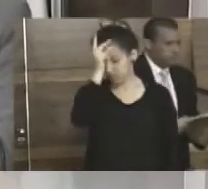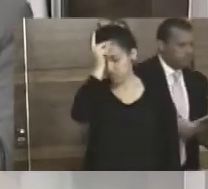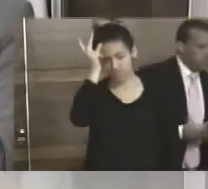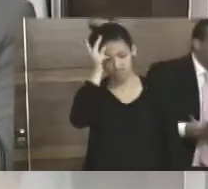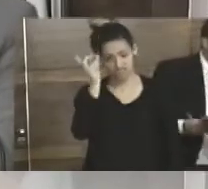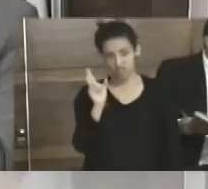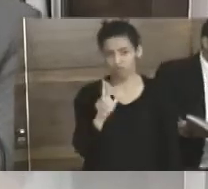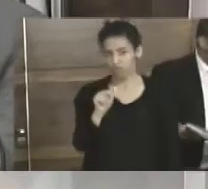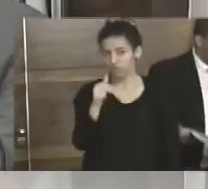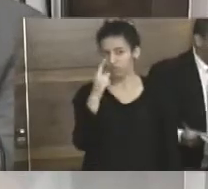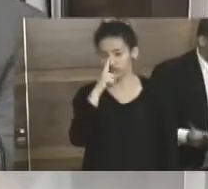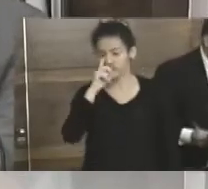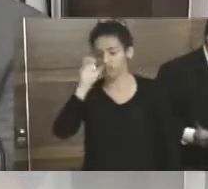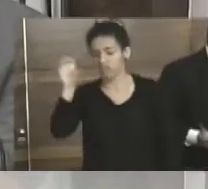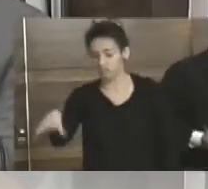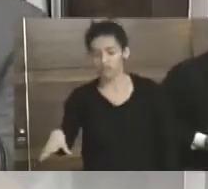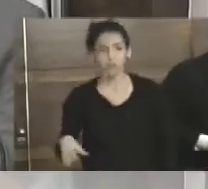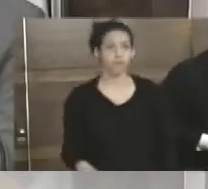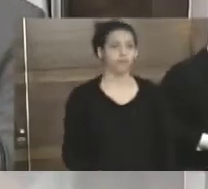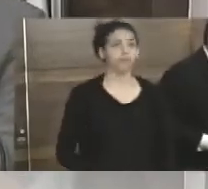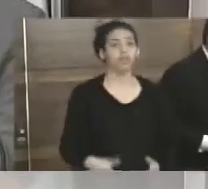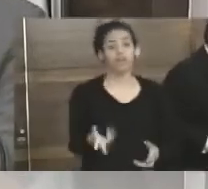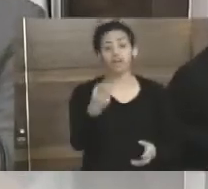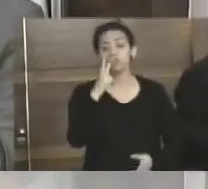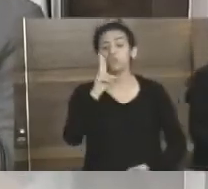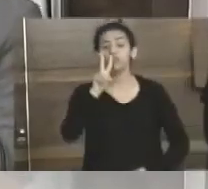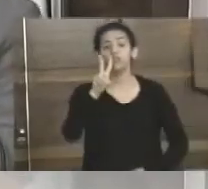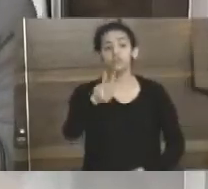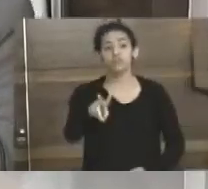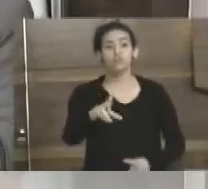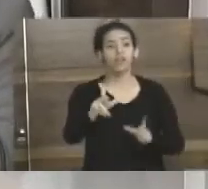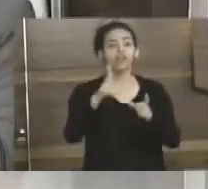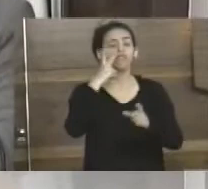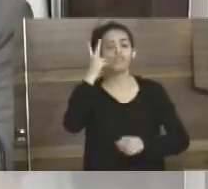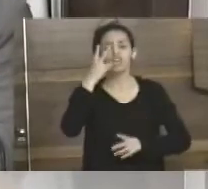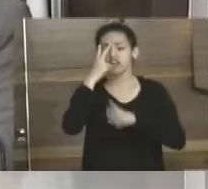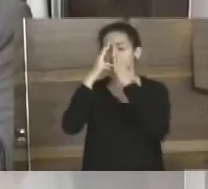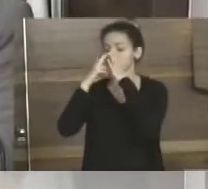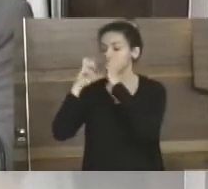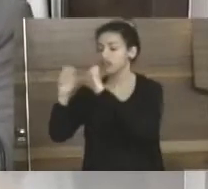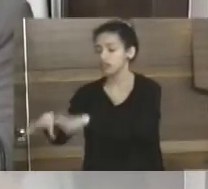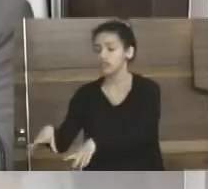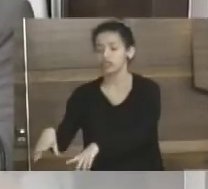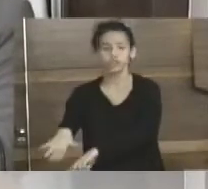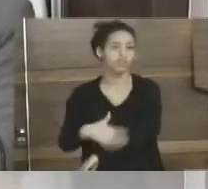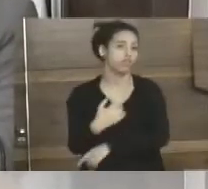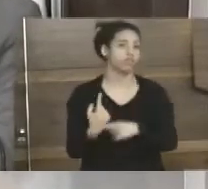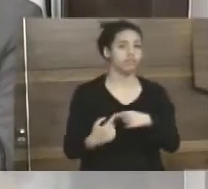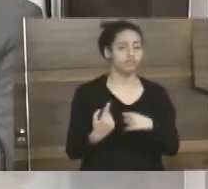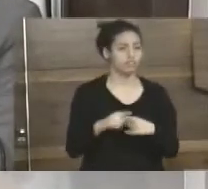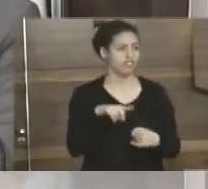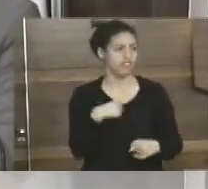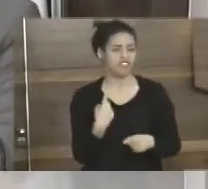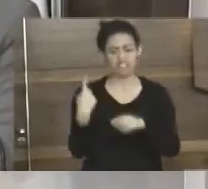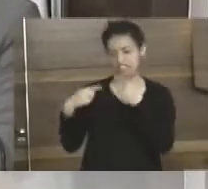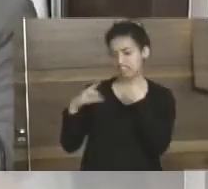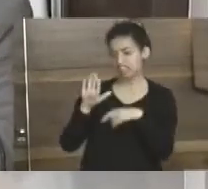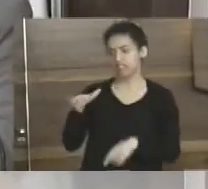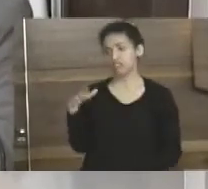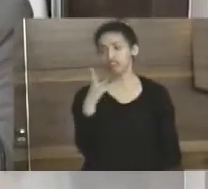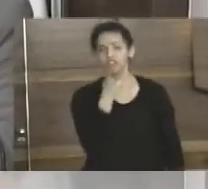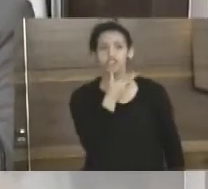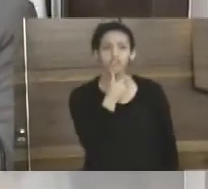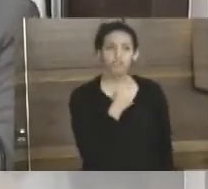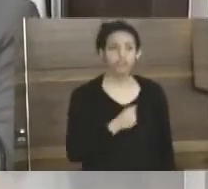Eu gostaria que alguém tirasse foto ou filmasse algum vereador ou secretário jogando entulho na rua, porque a gente sabe criticar quando demora a retirar.